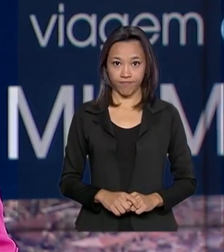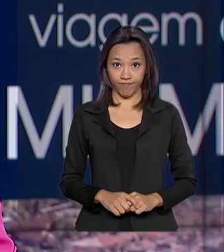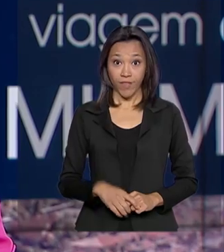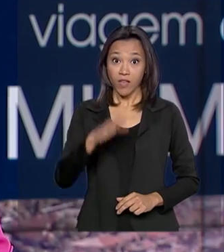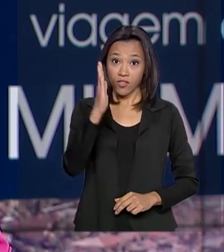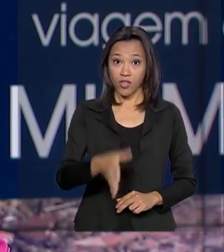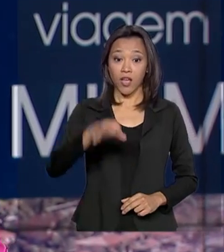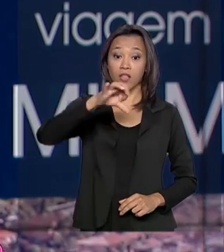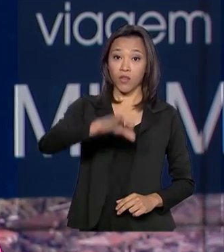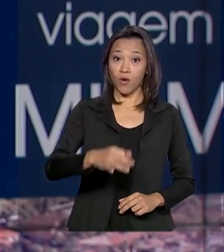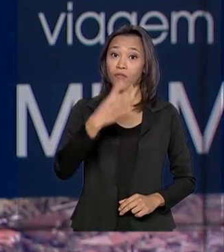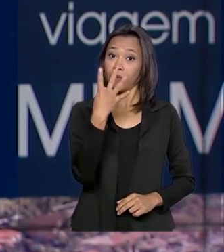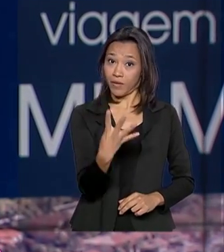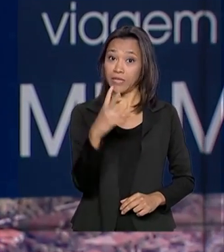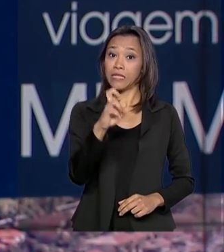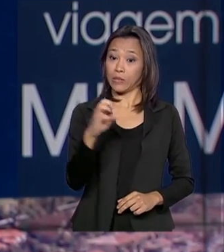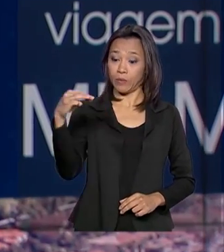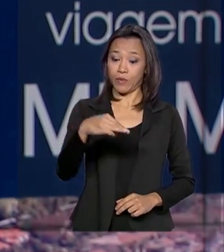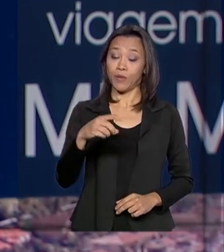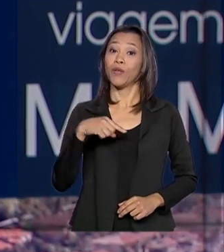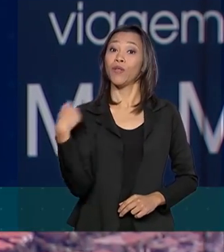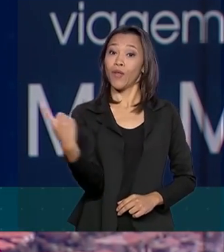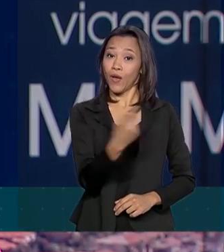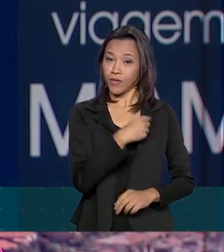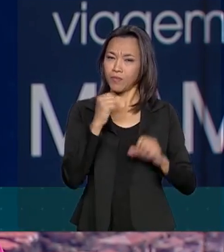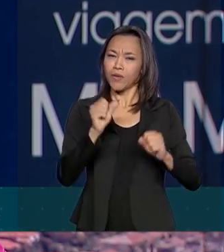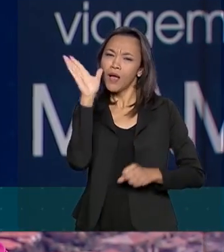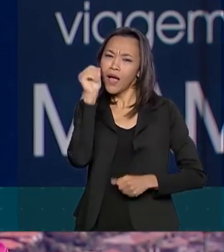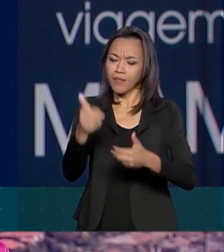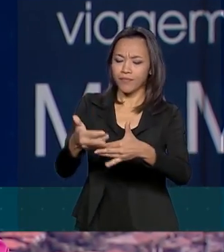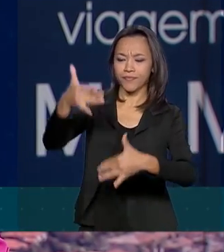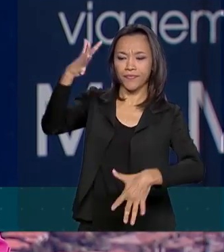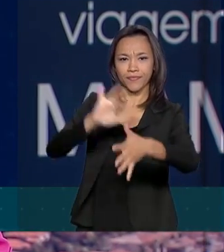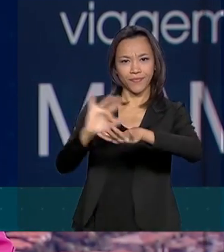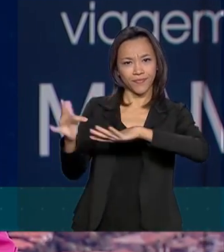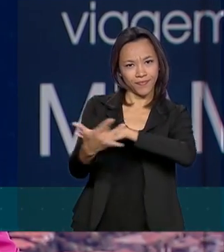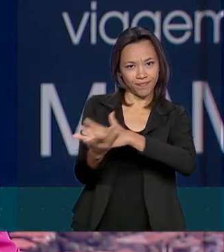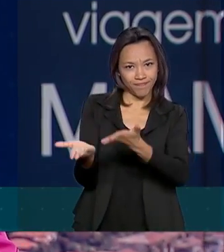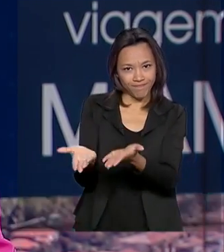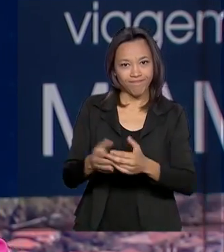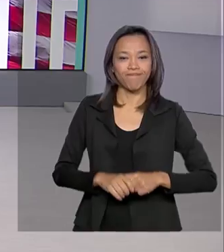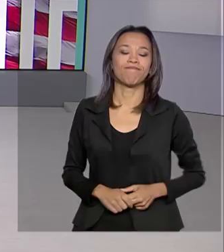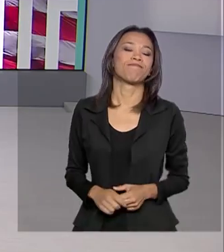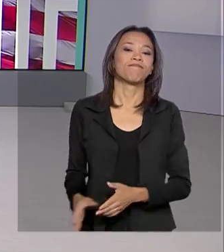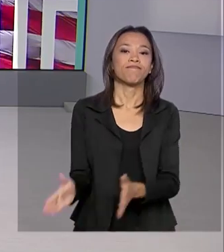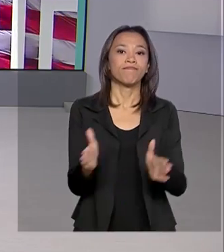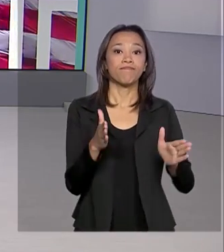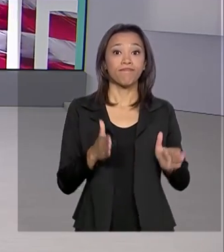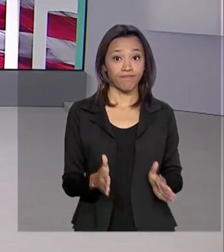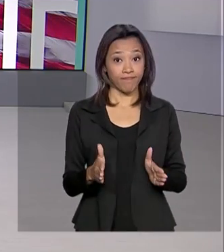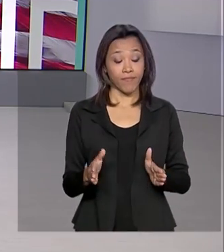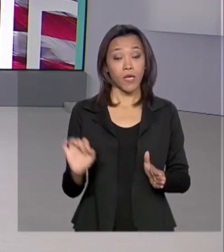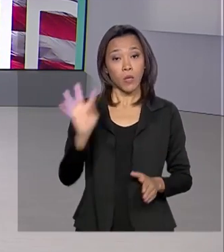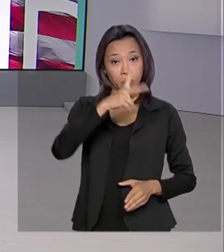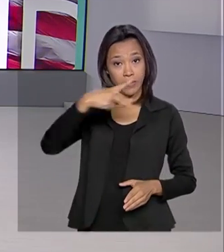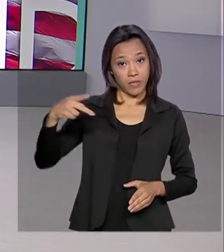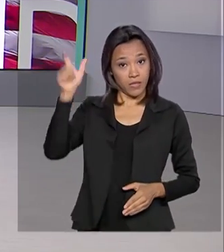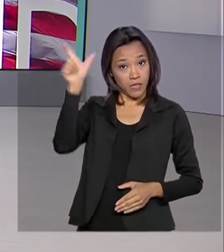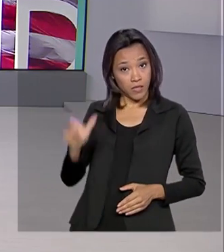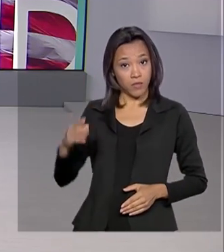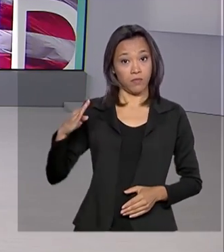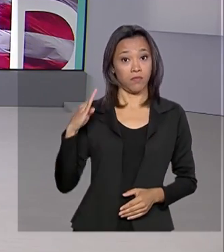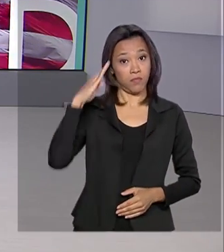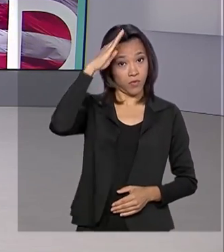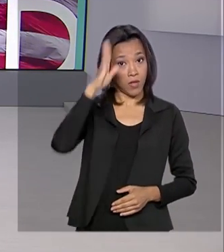São 9 horas e 45 minutos. Nós estamos ao vivo também pelas redes sociais. O presidente Jair